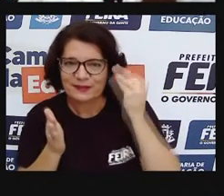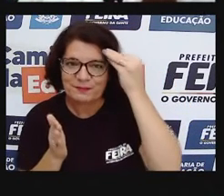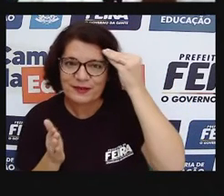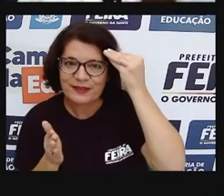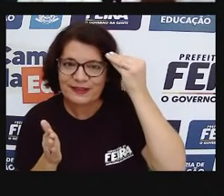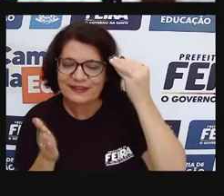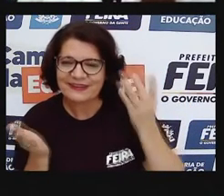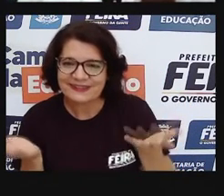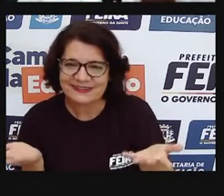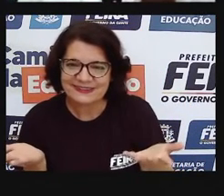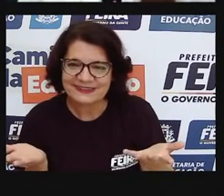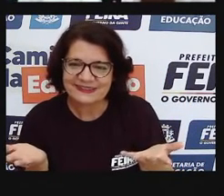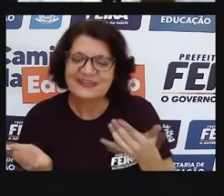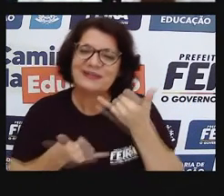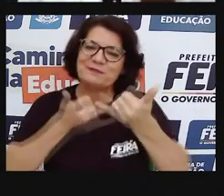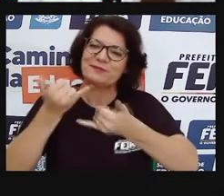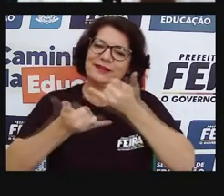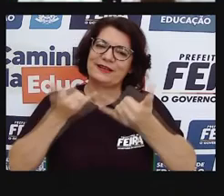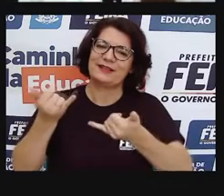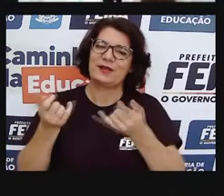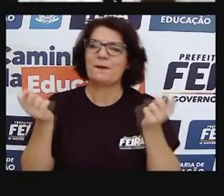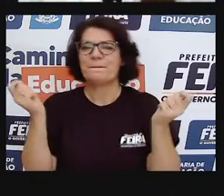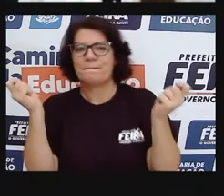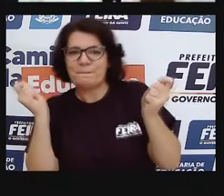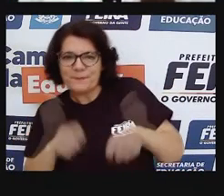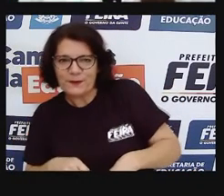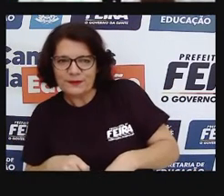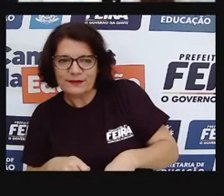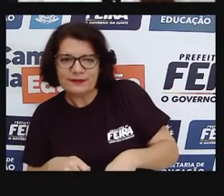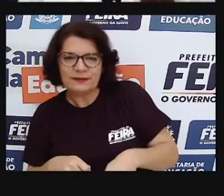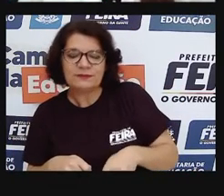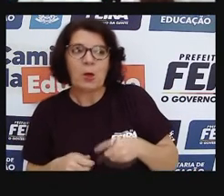brinquedo ou é possível a gente brincar sem brinquedo?